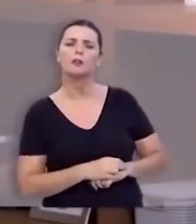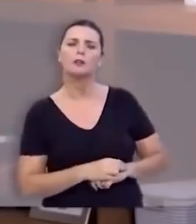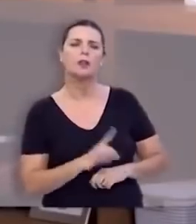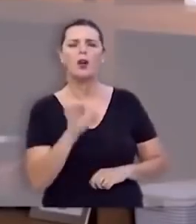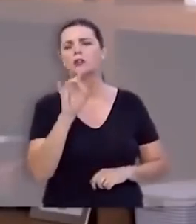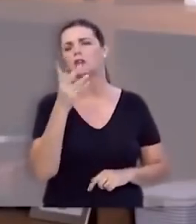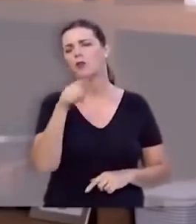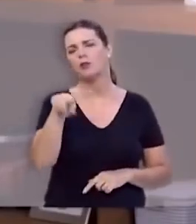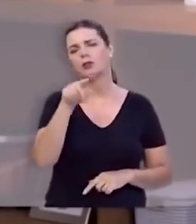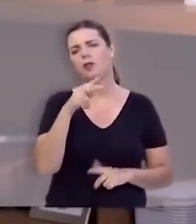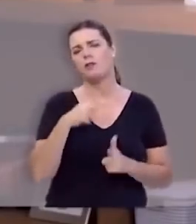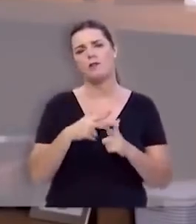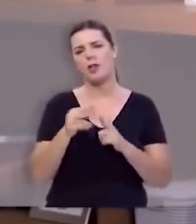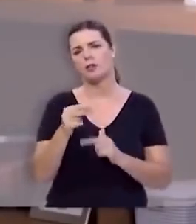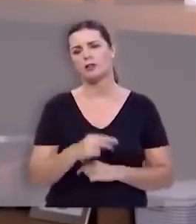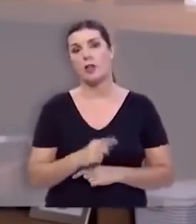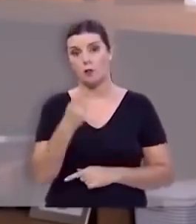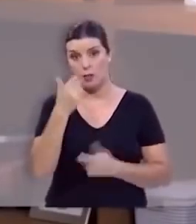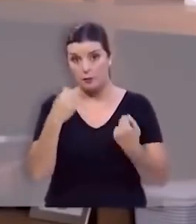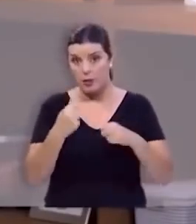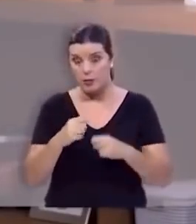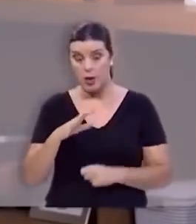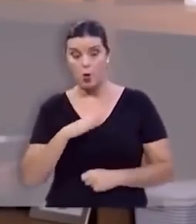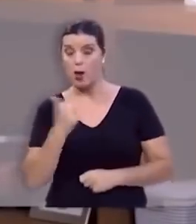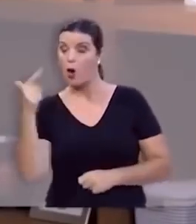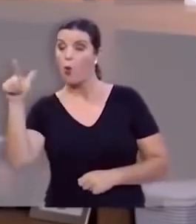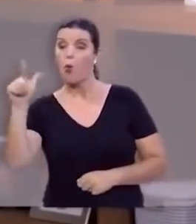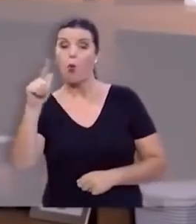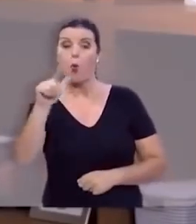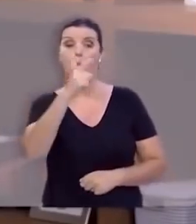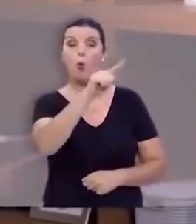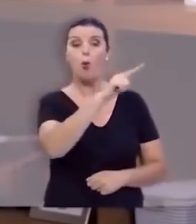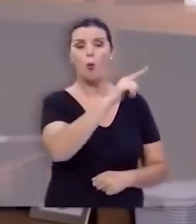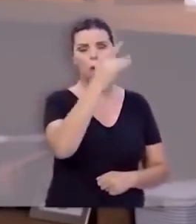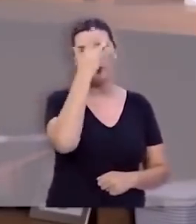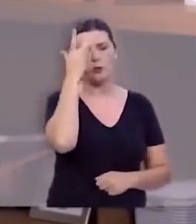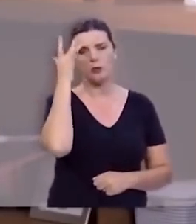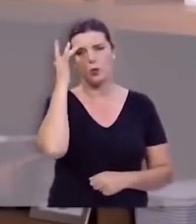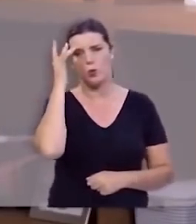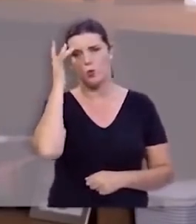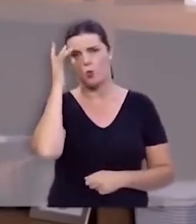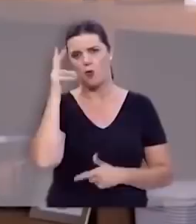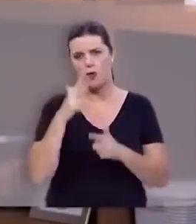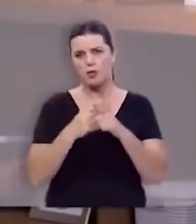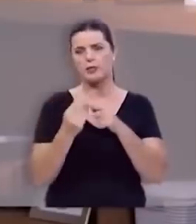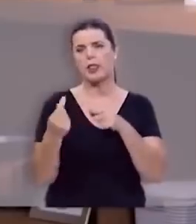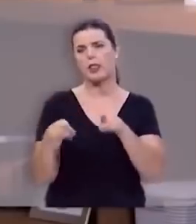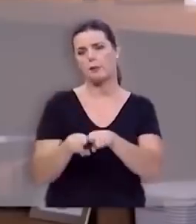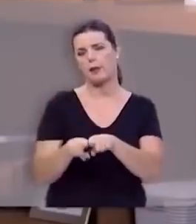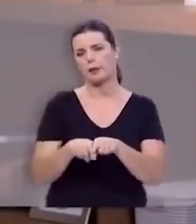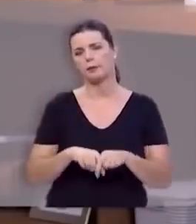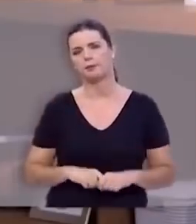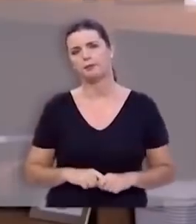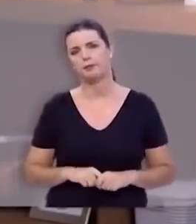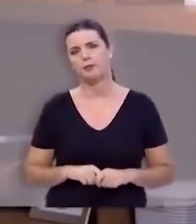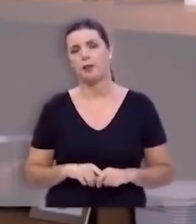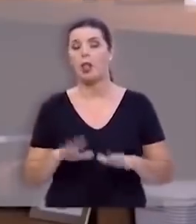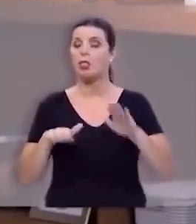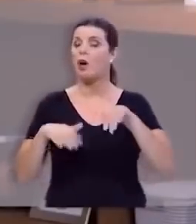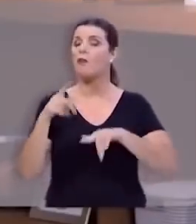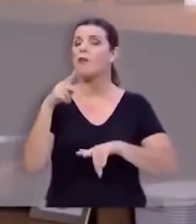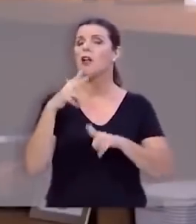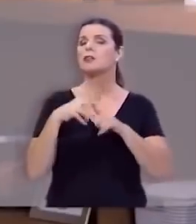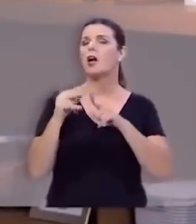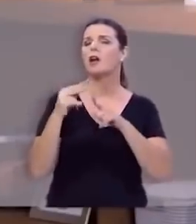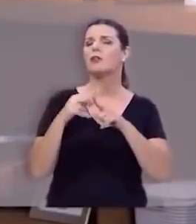basta apenas você vencer. Você precisa encorajar outros a vencerem. Talvez a